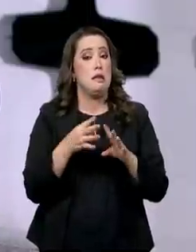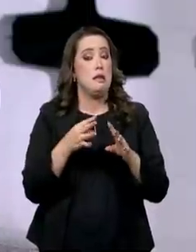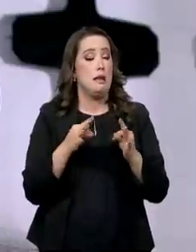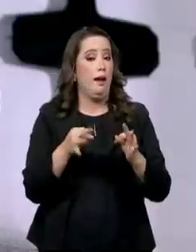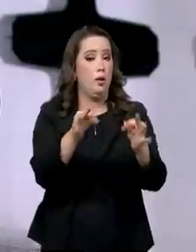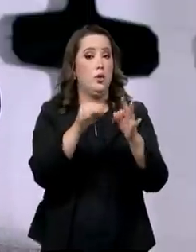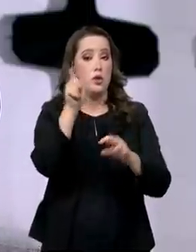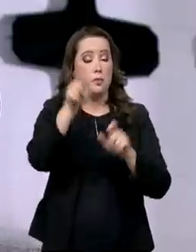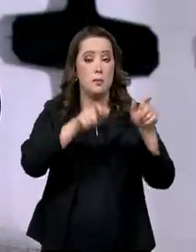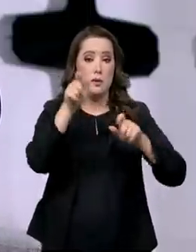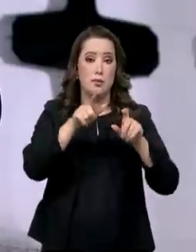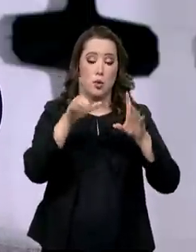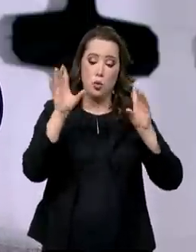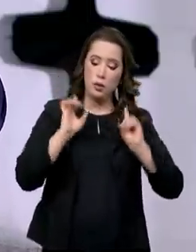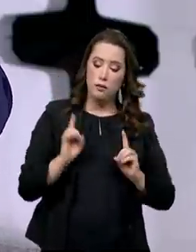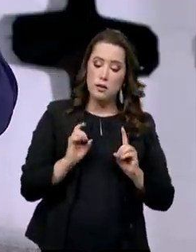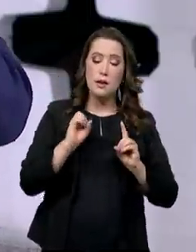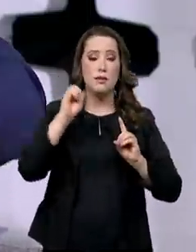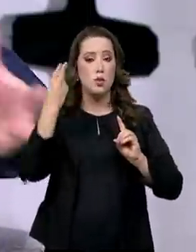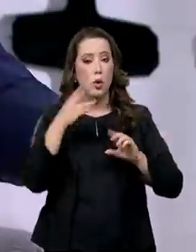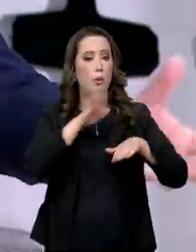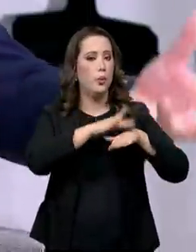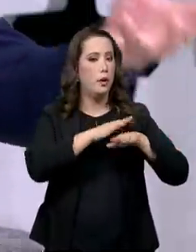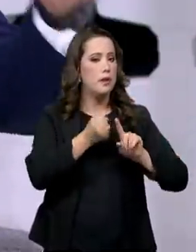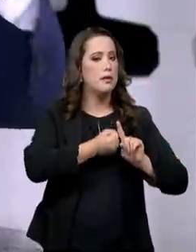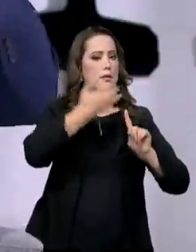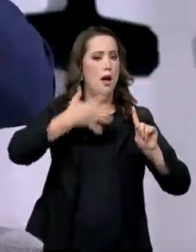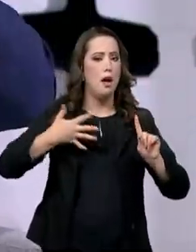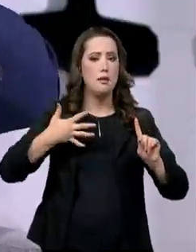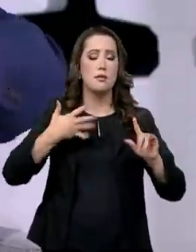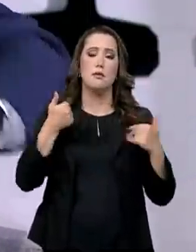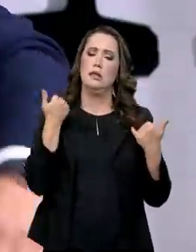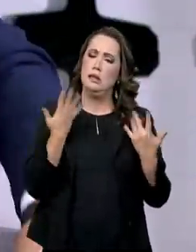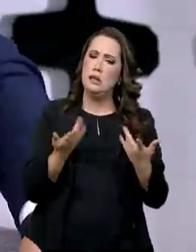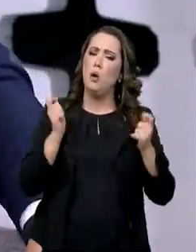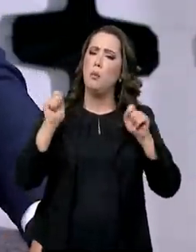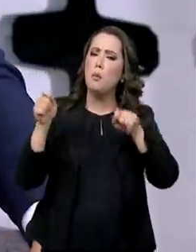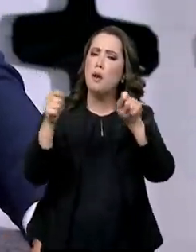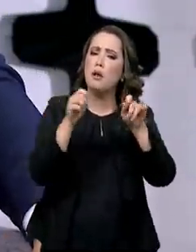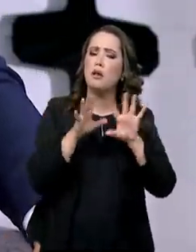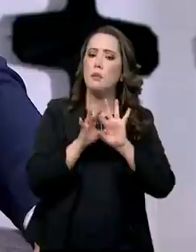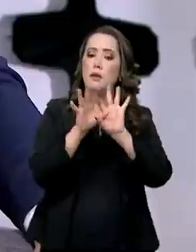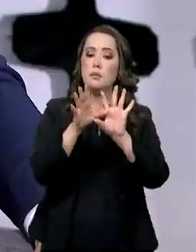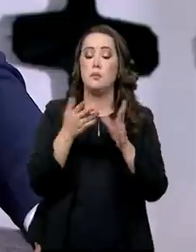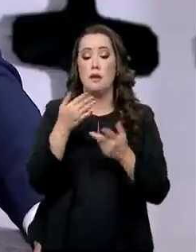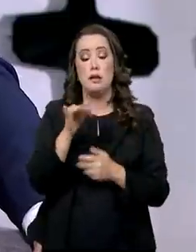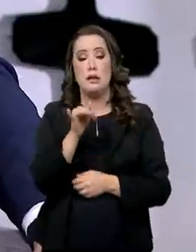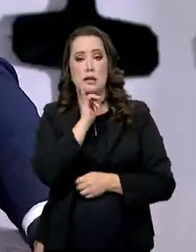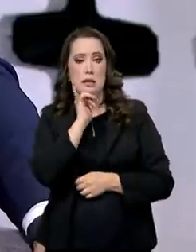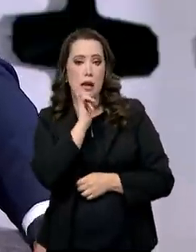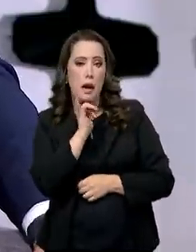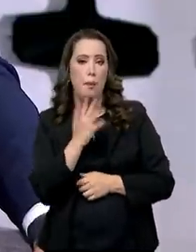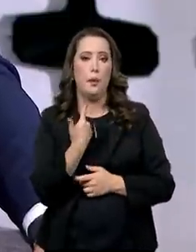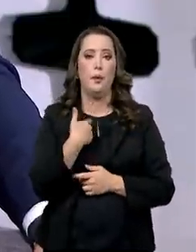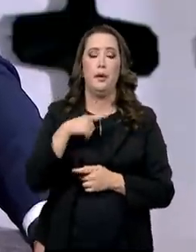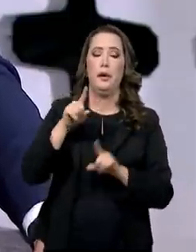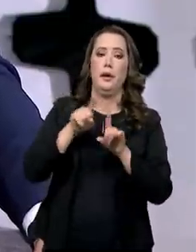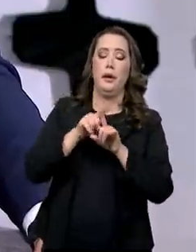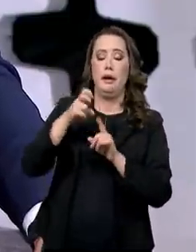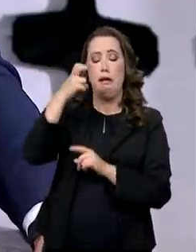E, finalmente, tecnologias habilitadoras. São super importantes porque permitem sistemas mais complexos. Nesse grupo, entra inteligência artificial,